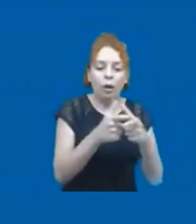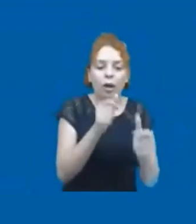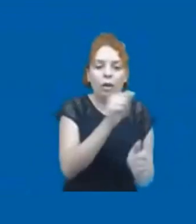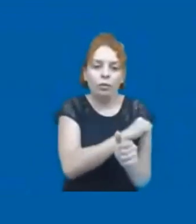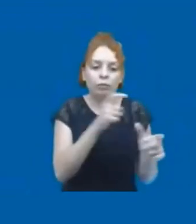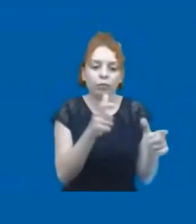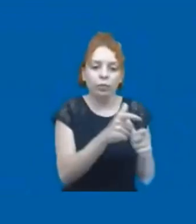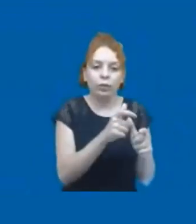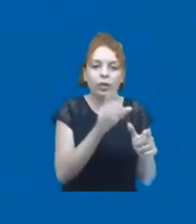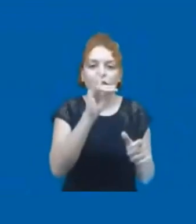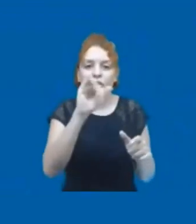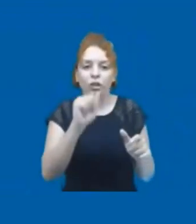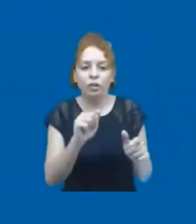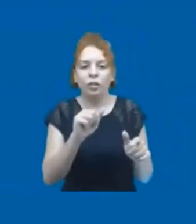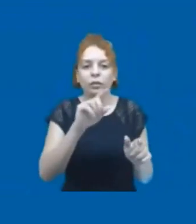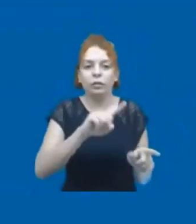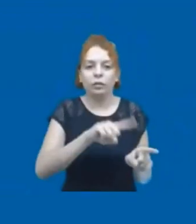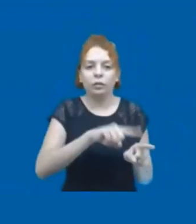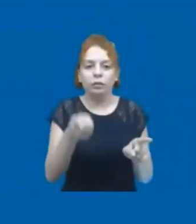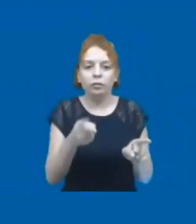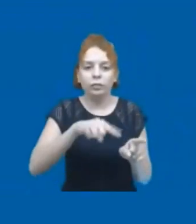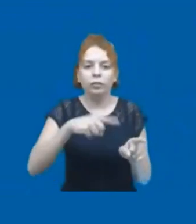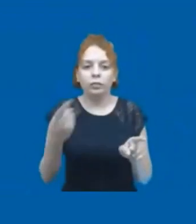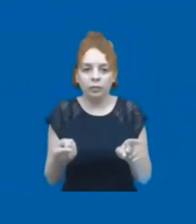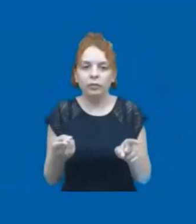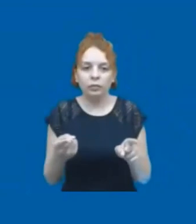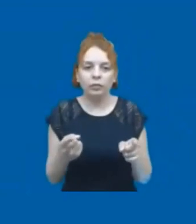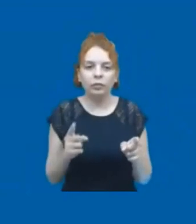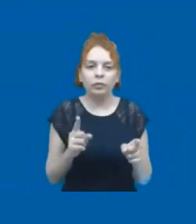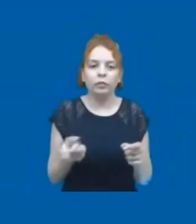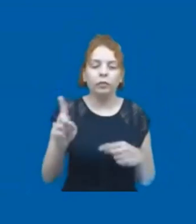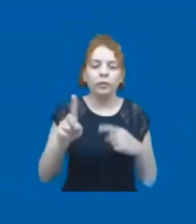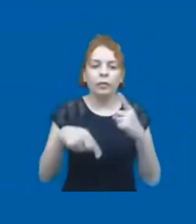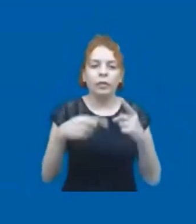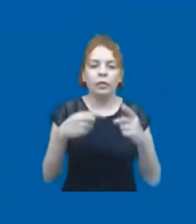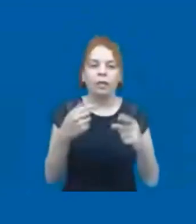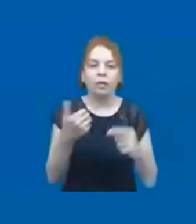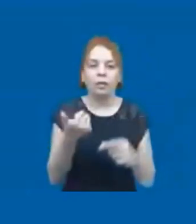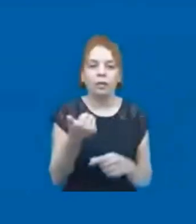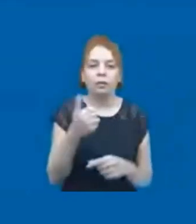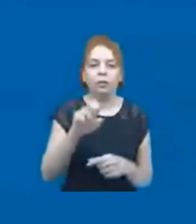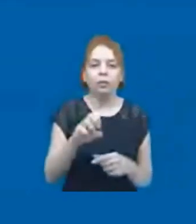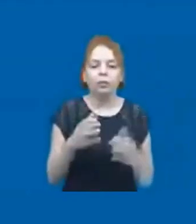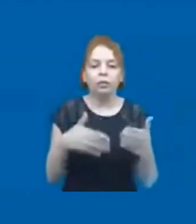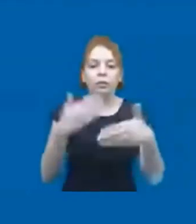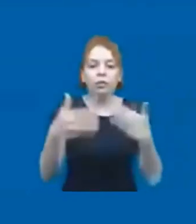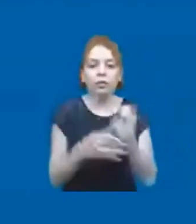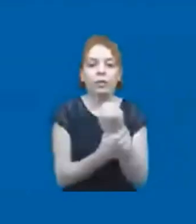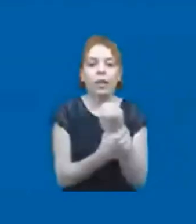alunos na mesma sala de aula, para que a gente possa gradualmente promover esse retorno com segurança